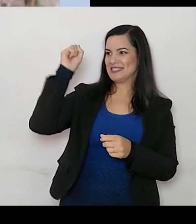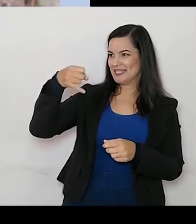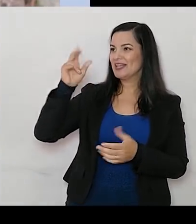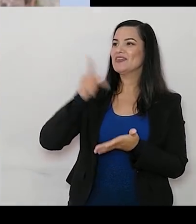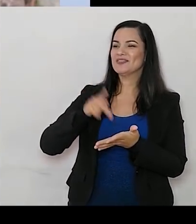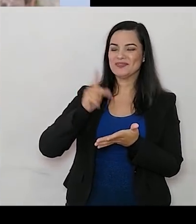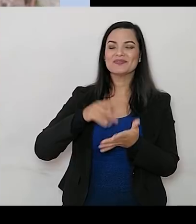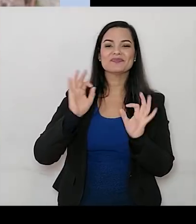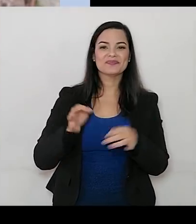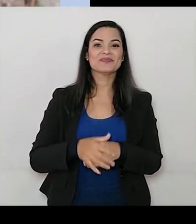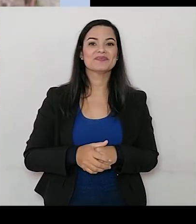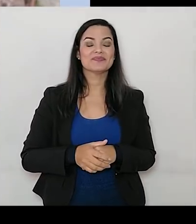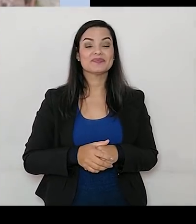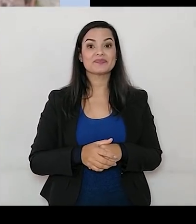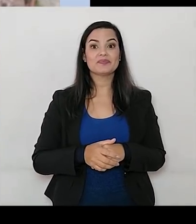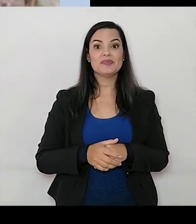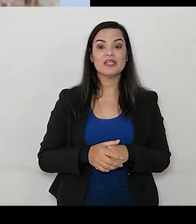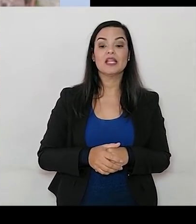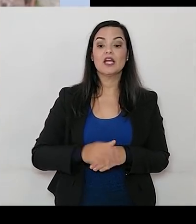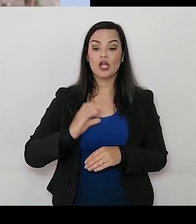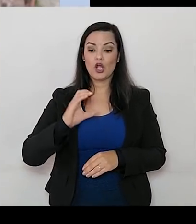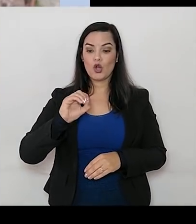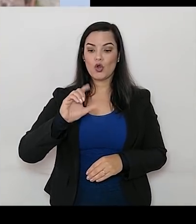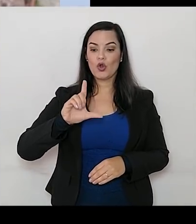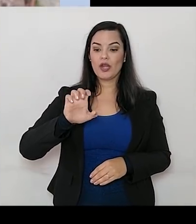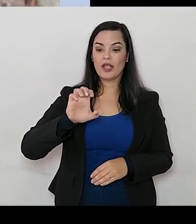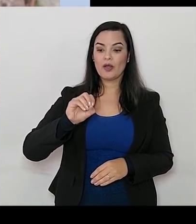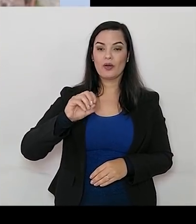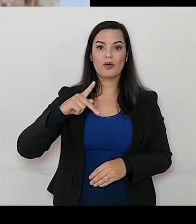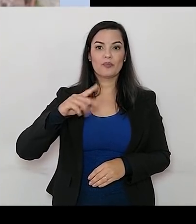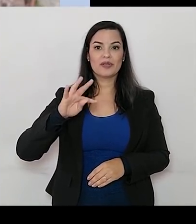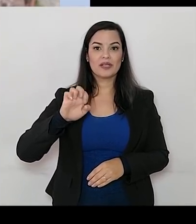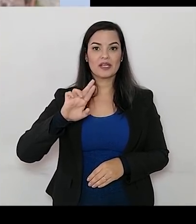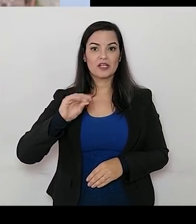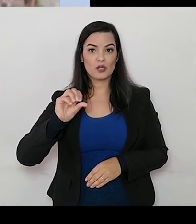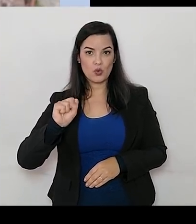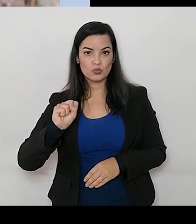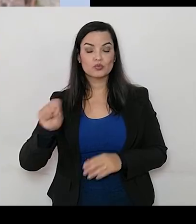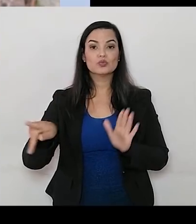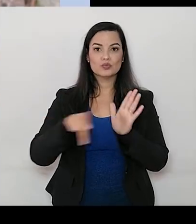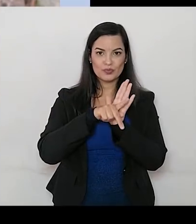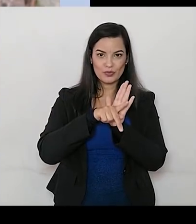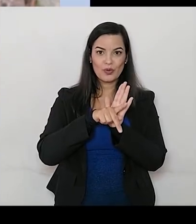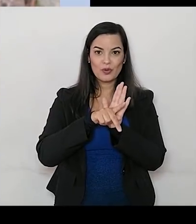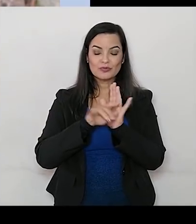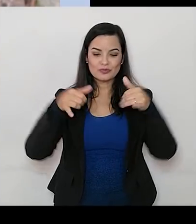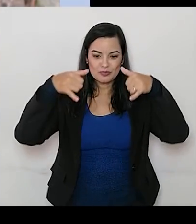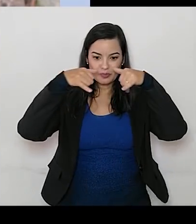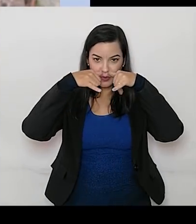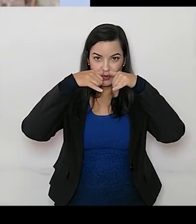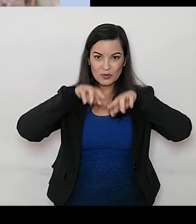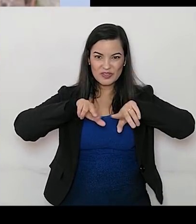Exatamente, né? A ordem dos coleópteros, ou coleóptera, que é a ordem onde nós vamos encontrar os